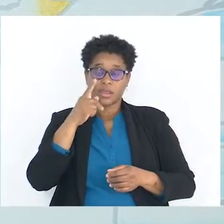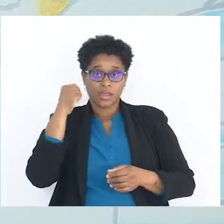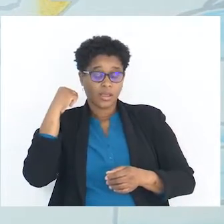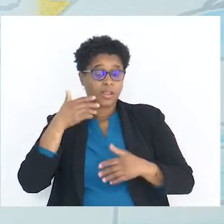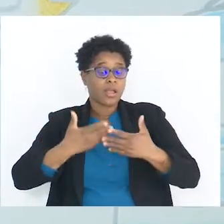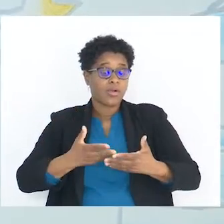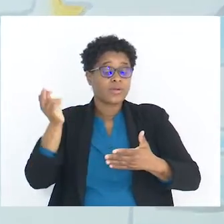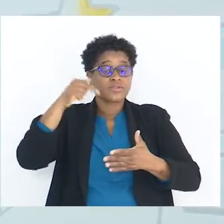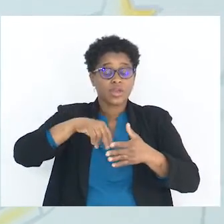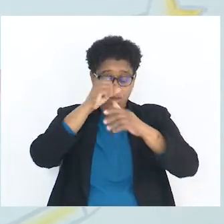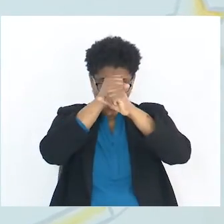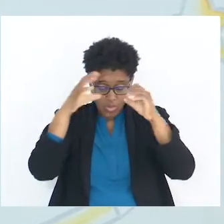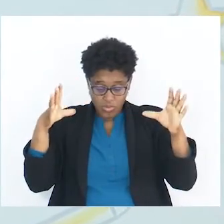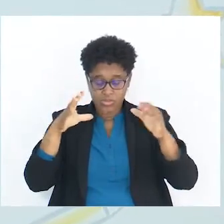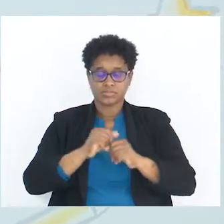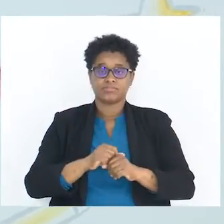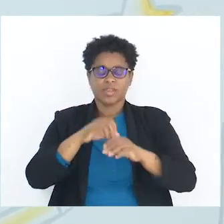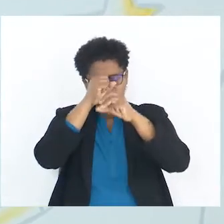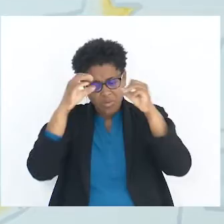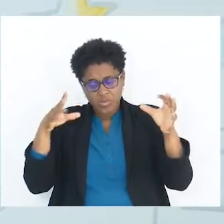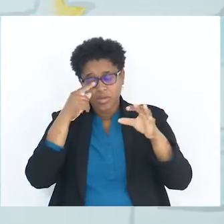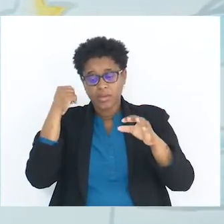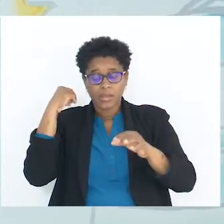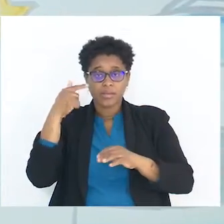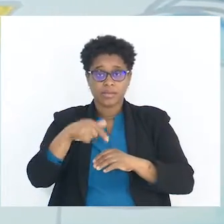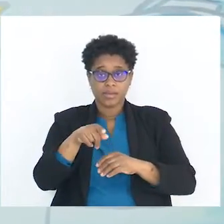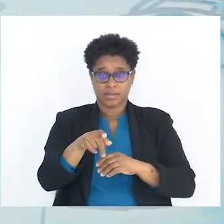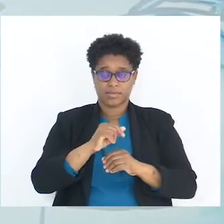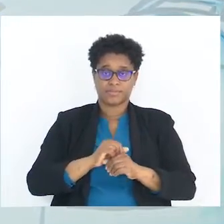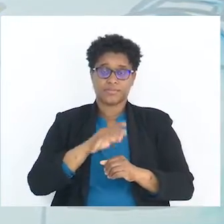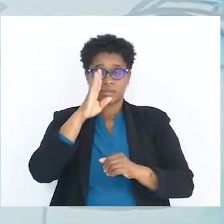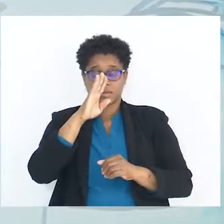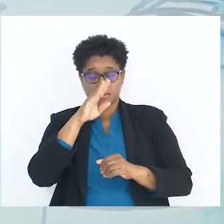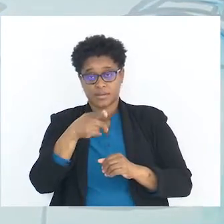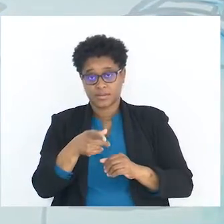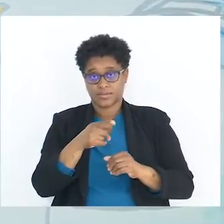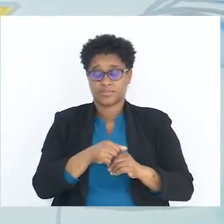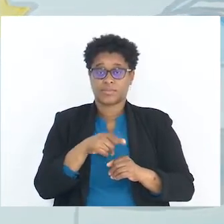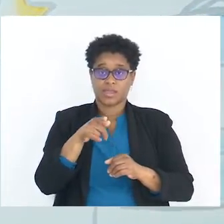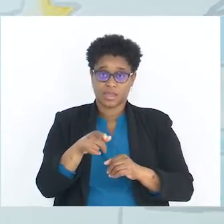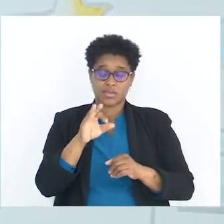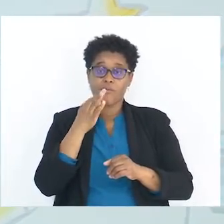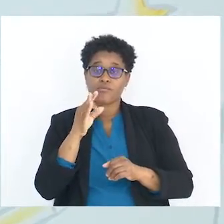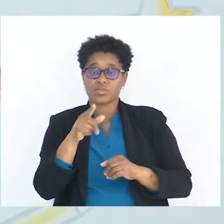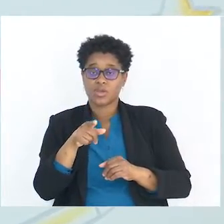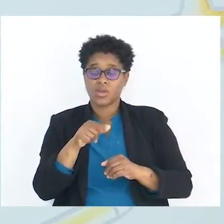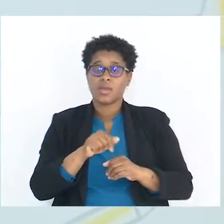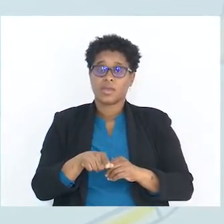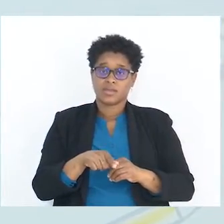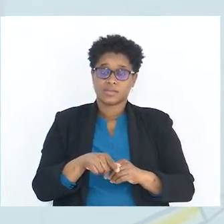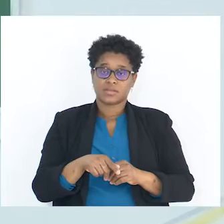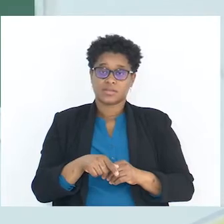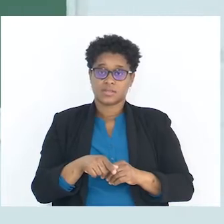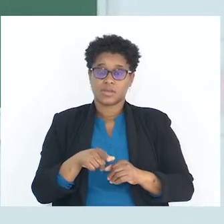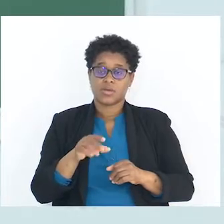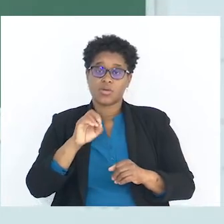Portanto, ele agora chega à conclusão. A conclusão que ele tem ali. Se há essas funções, ou então